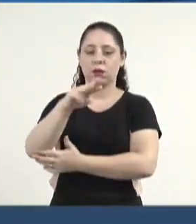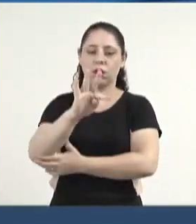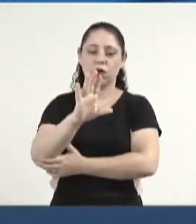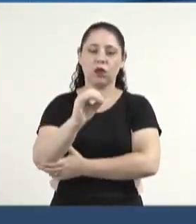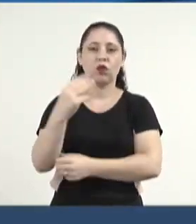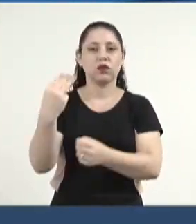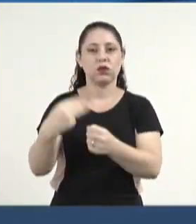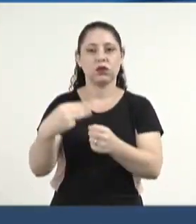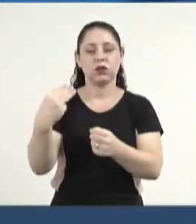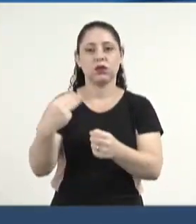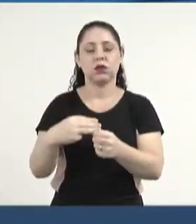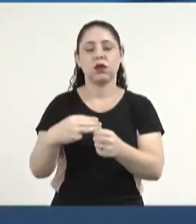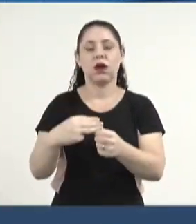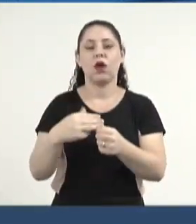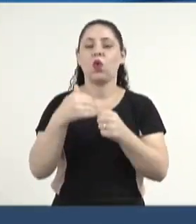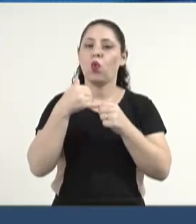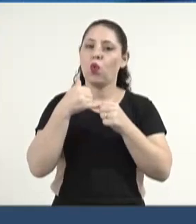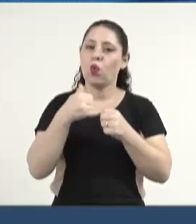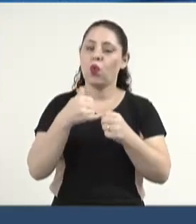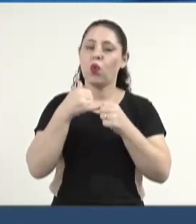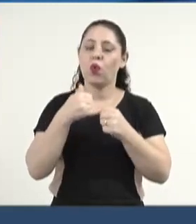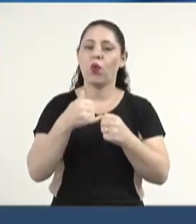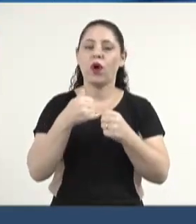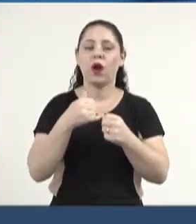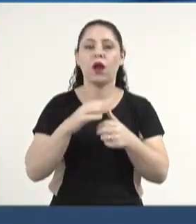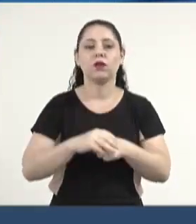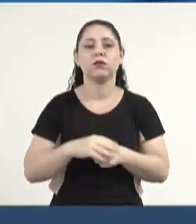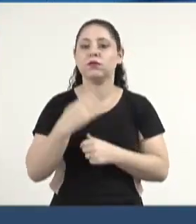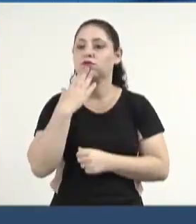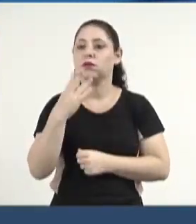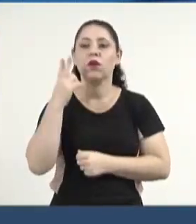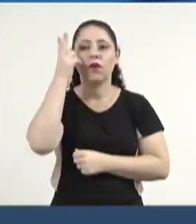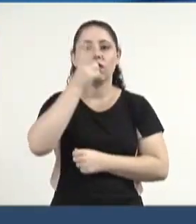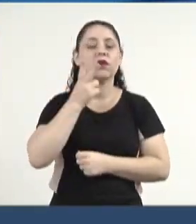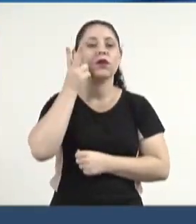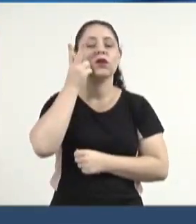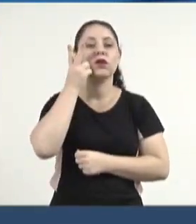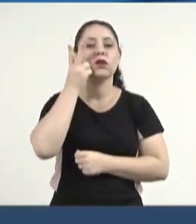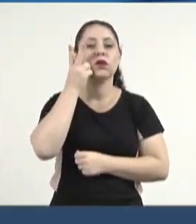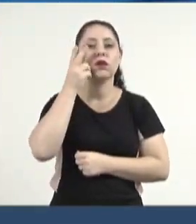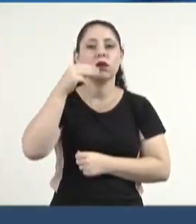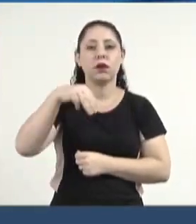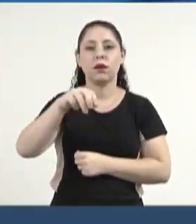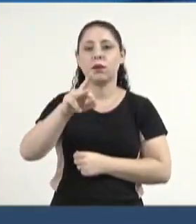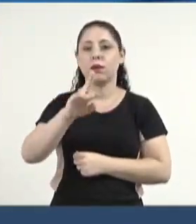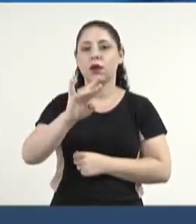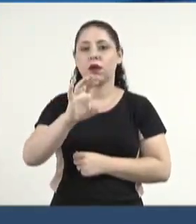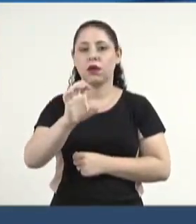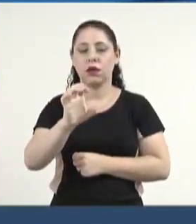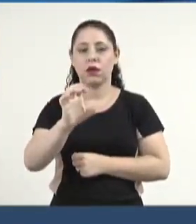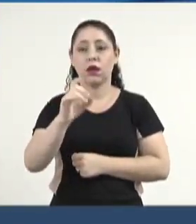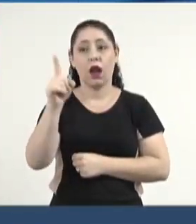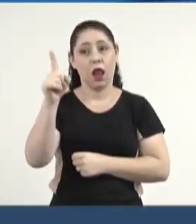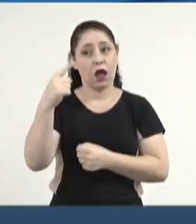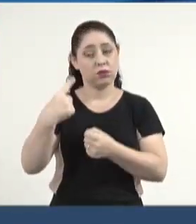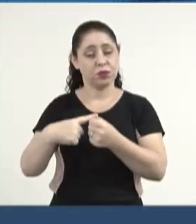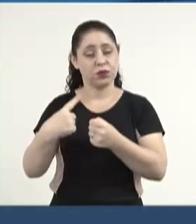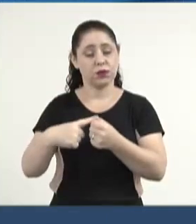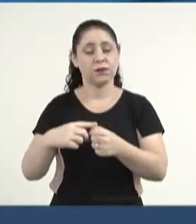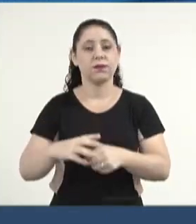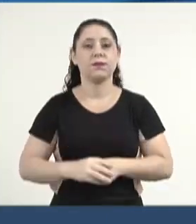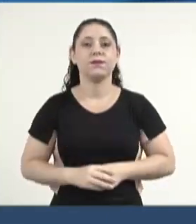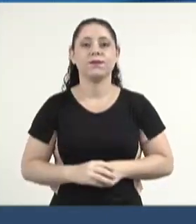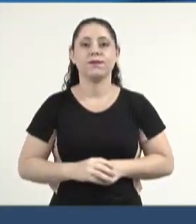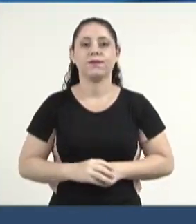de Sousa, no município de Caracol. É um pedido da nossa vereadora Meire, lá daquele município.